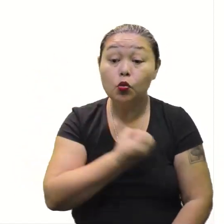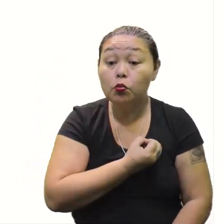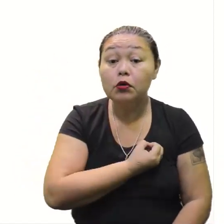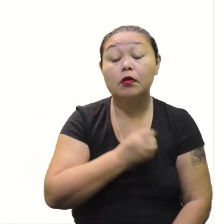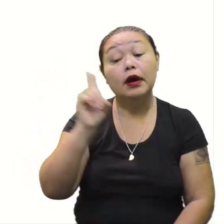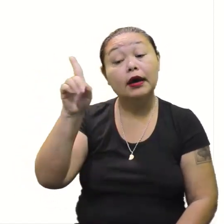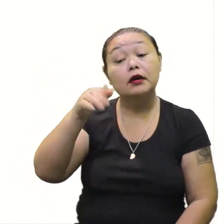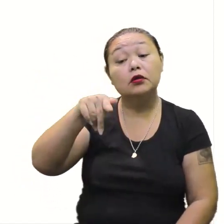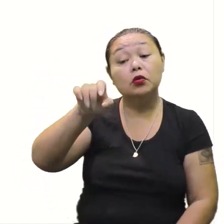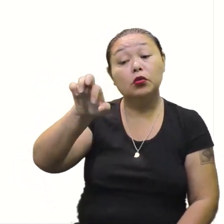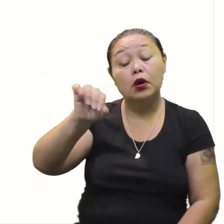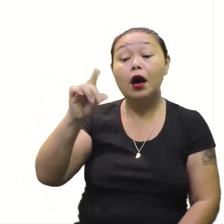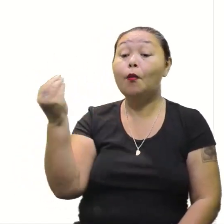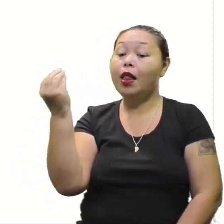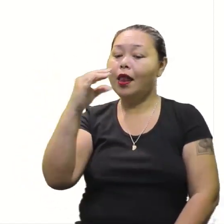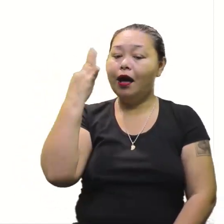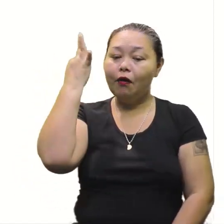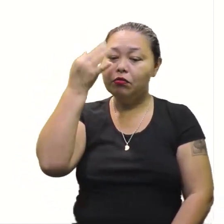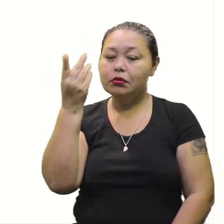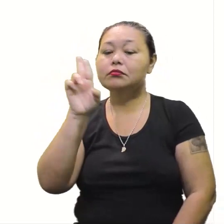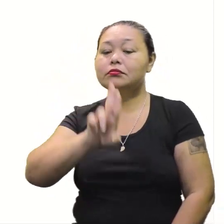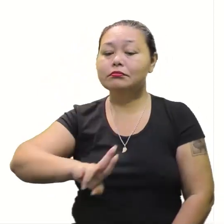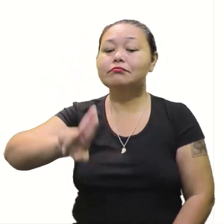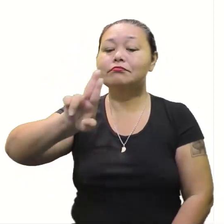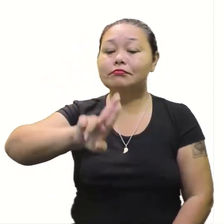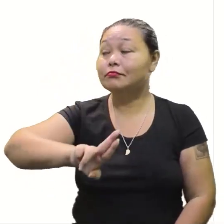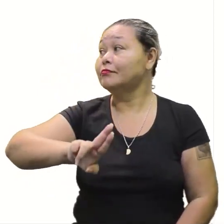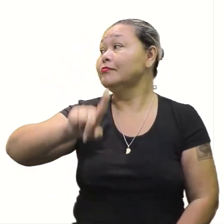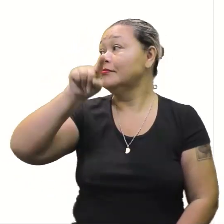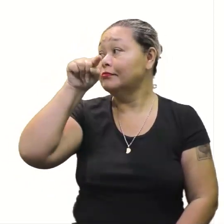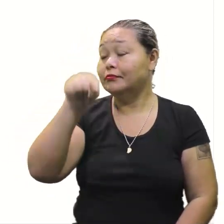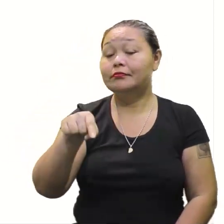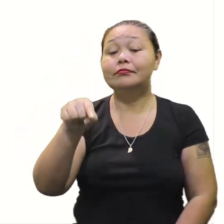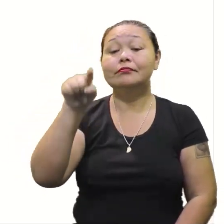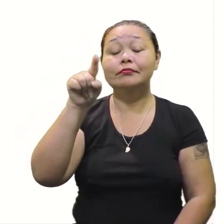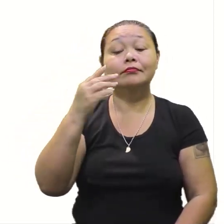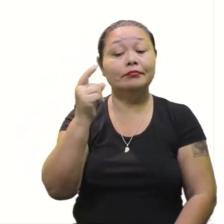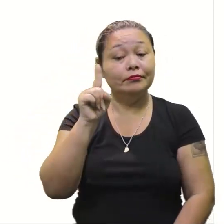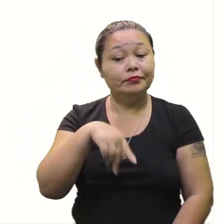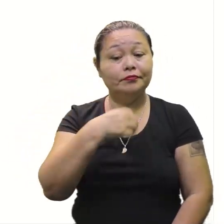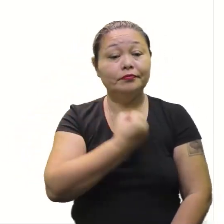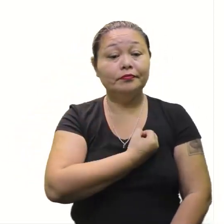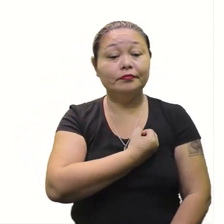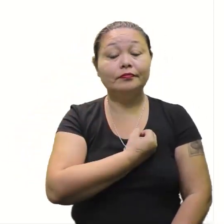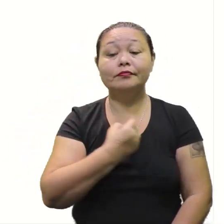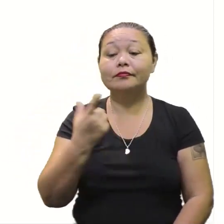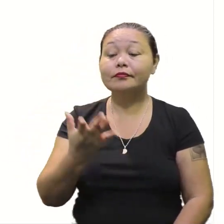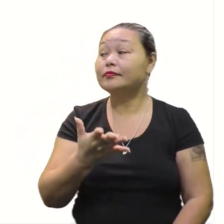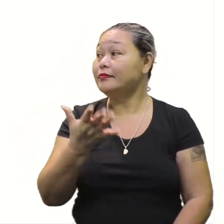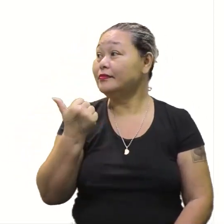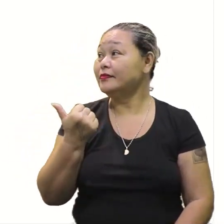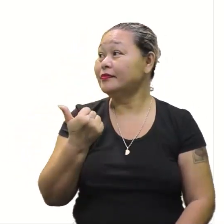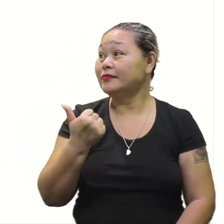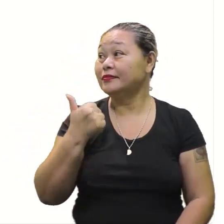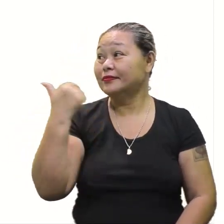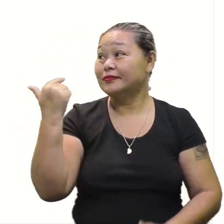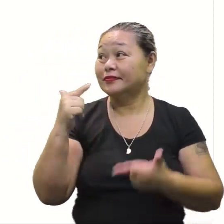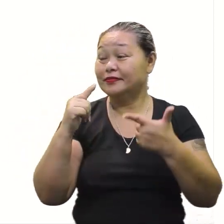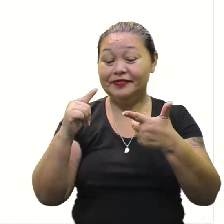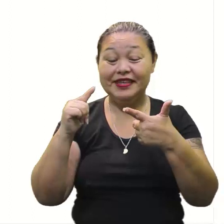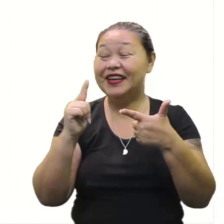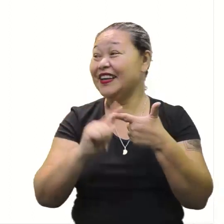genérico. Mas na fórmula aplicada, ali vai ser número. Segundo passo.